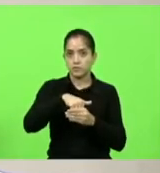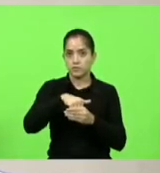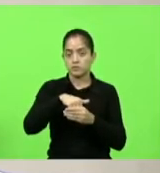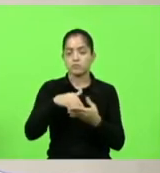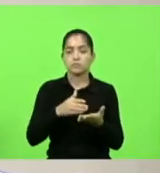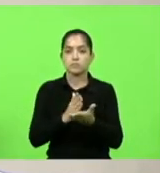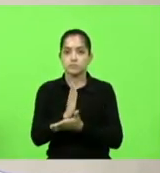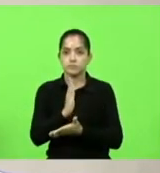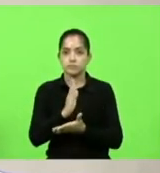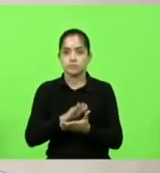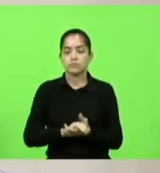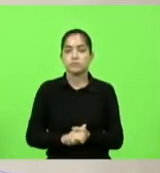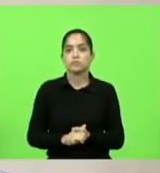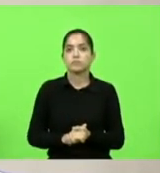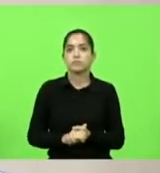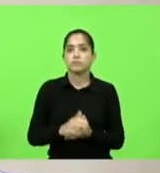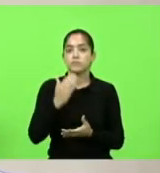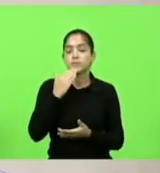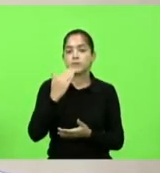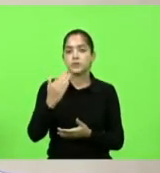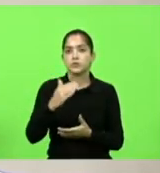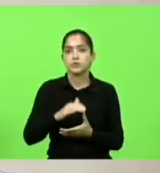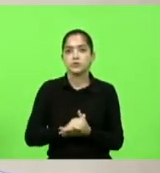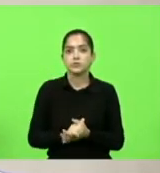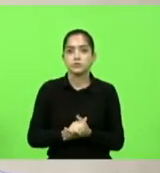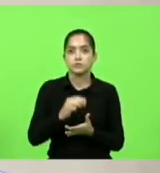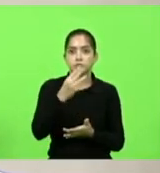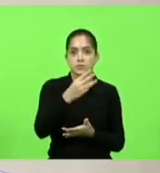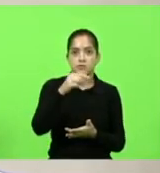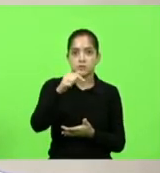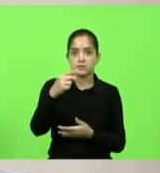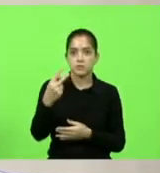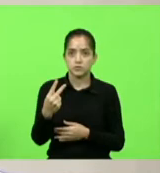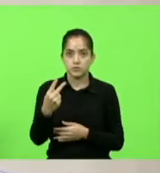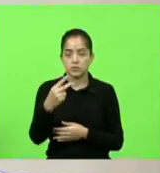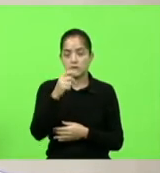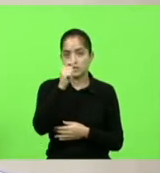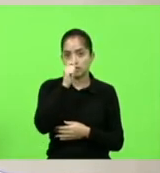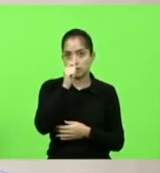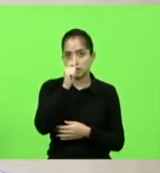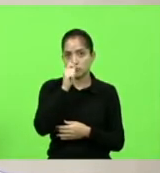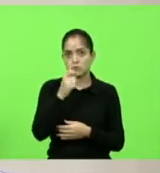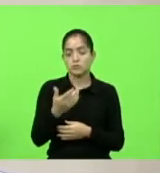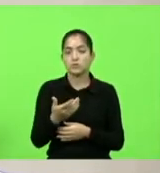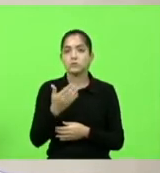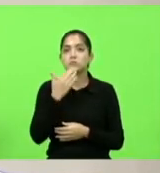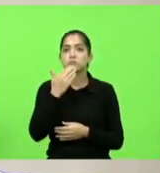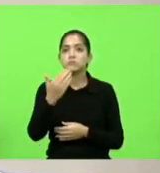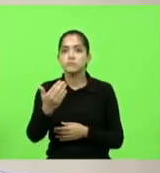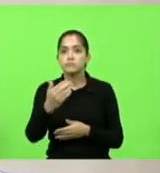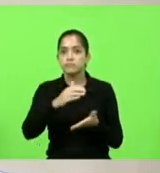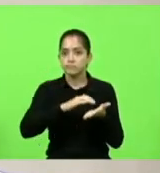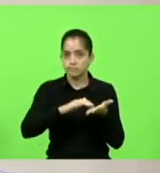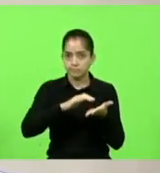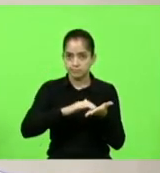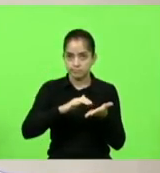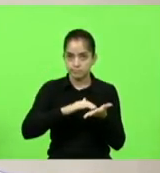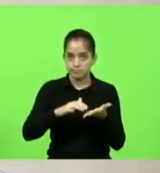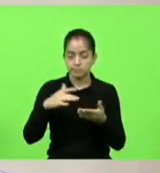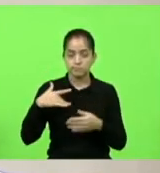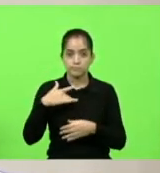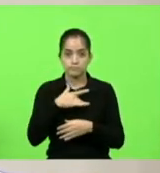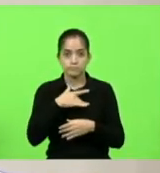Aprovado. Pedido de informação nº 372. Deputado João Amin, solicitando ao secretário do Estado de Saúde